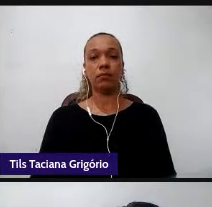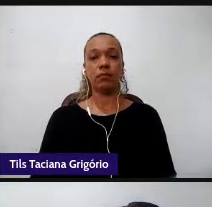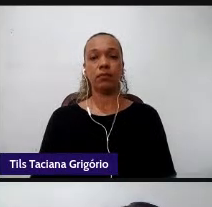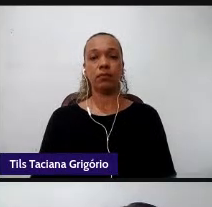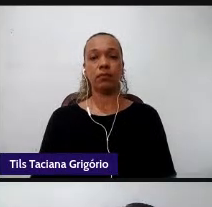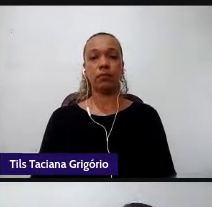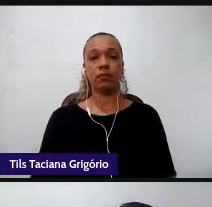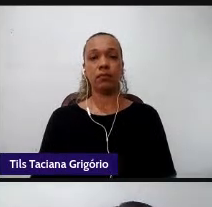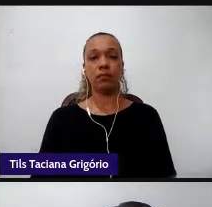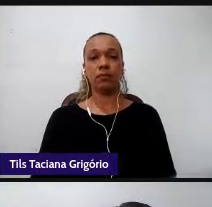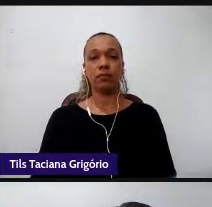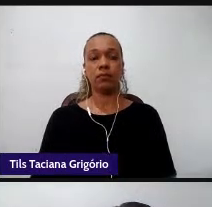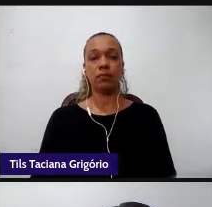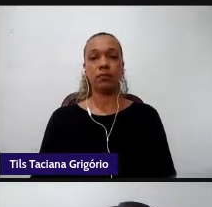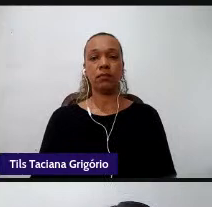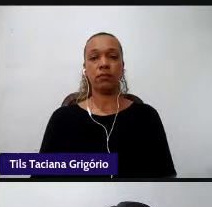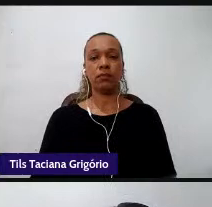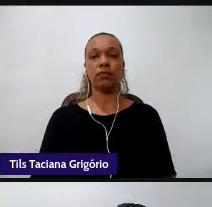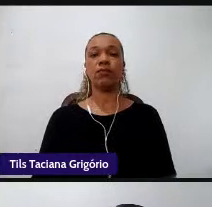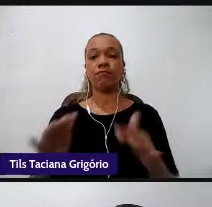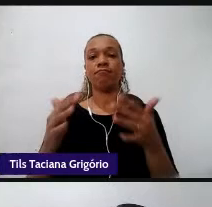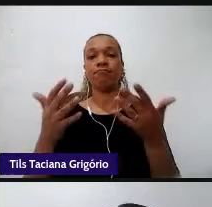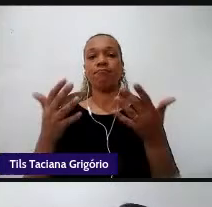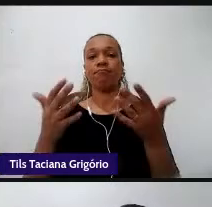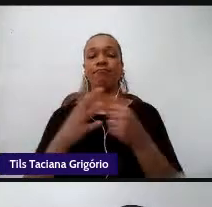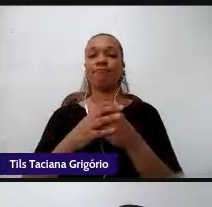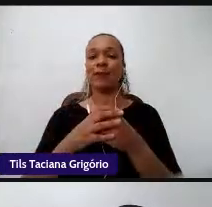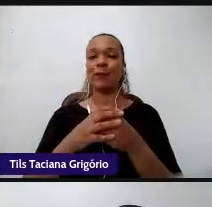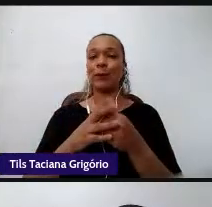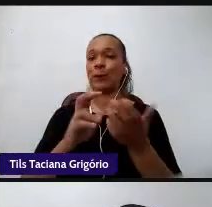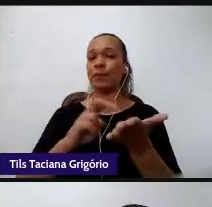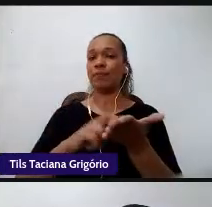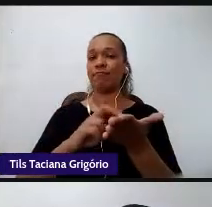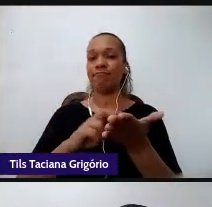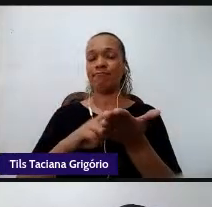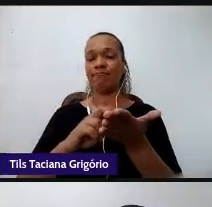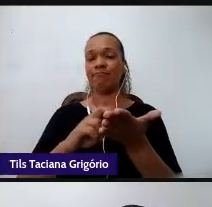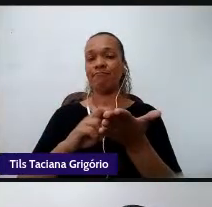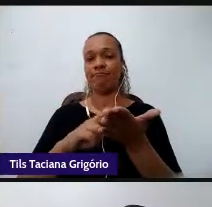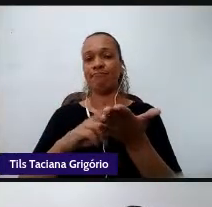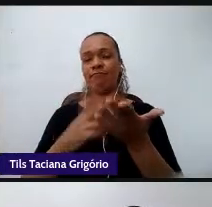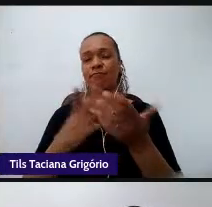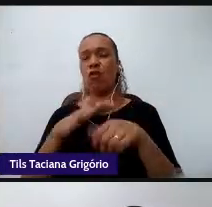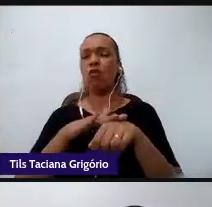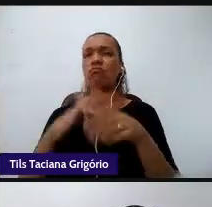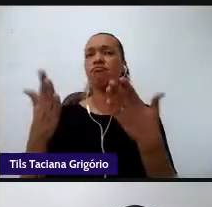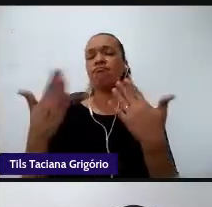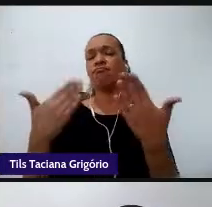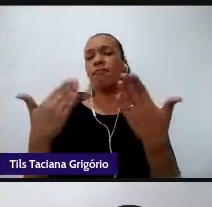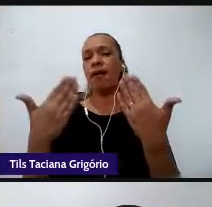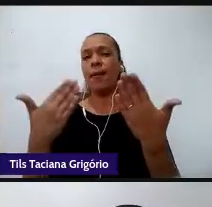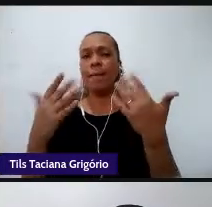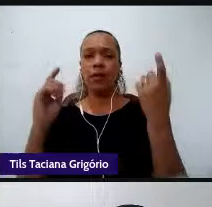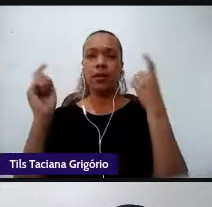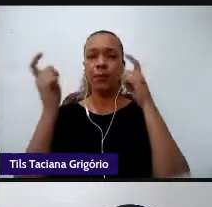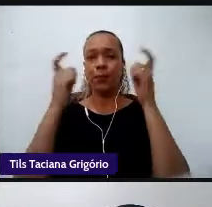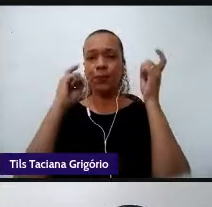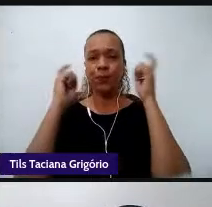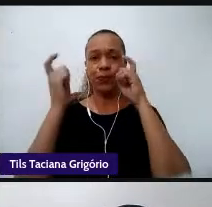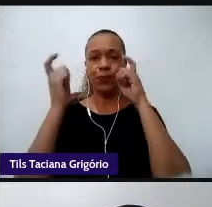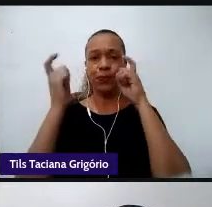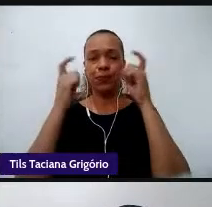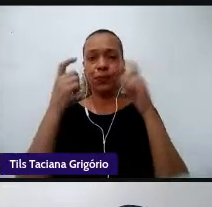Bem, então, nesta manhã, nós vamos conversar um pouco, dialogar um pouco sobre os novos